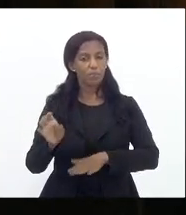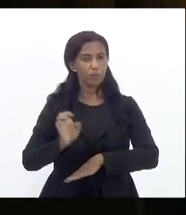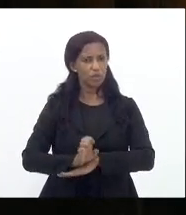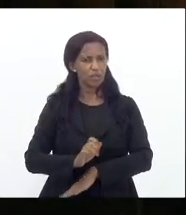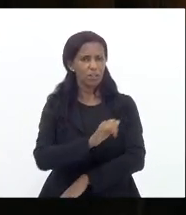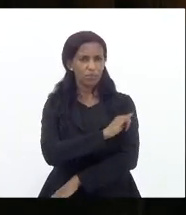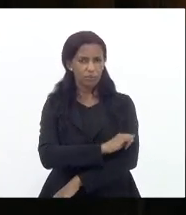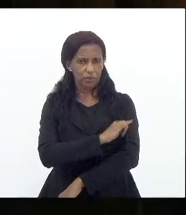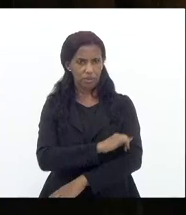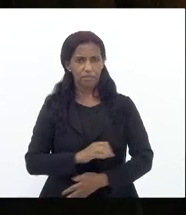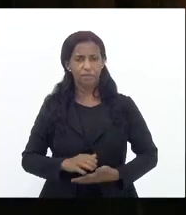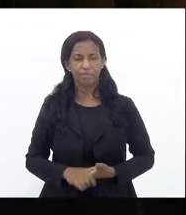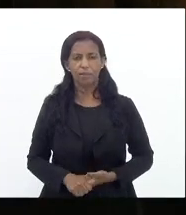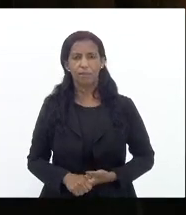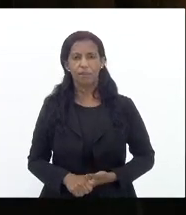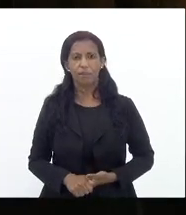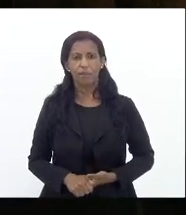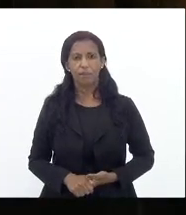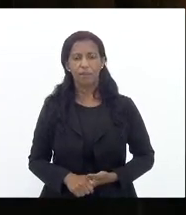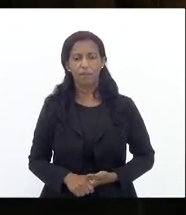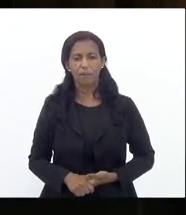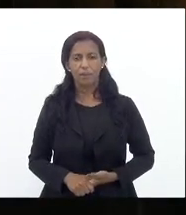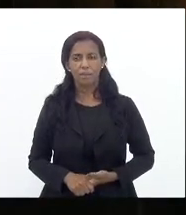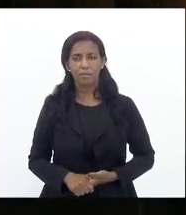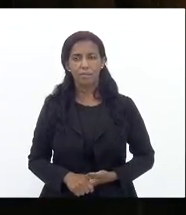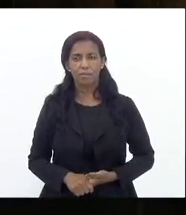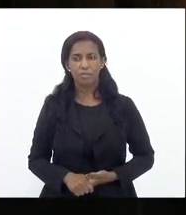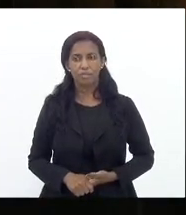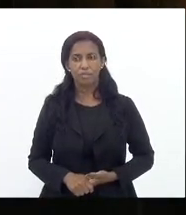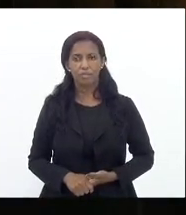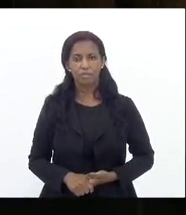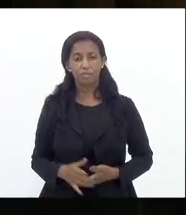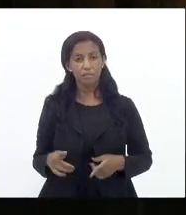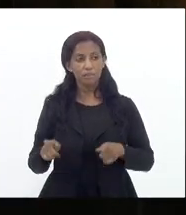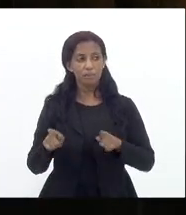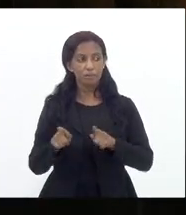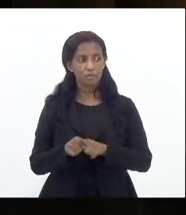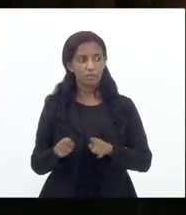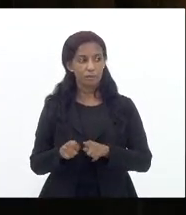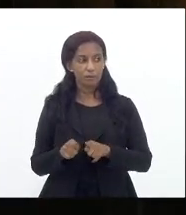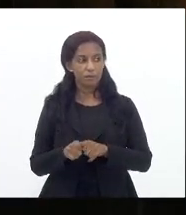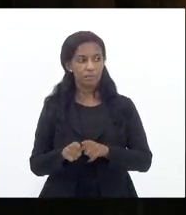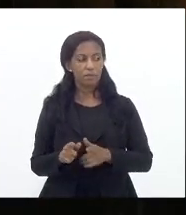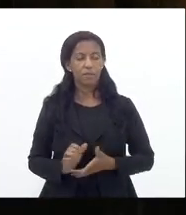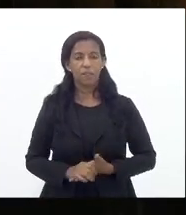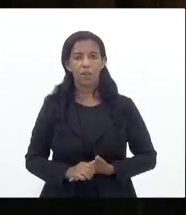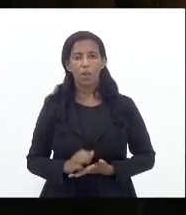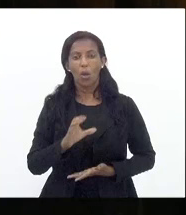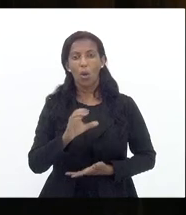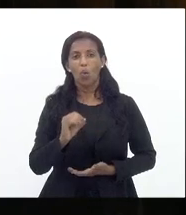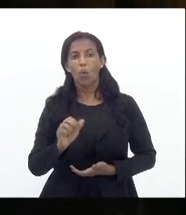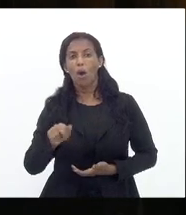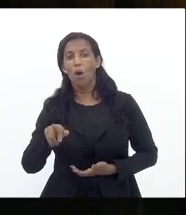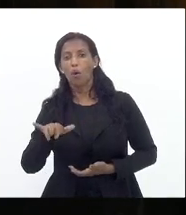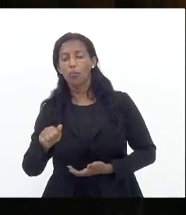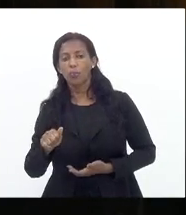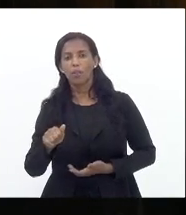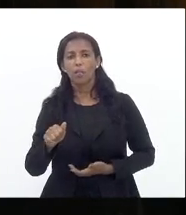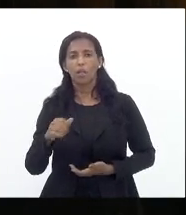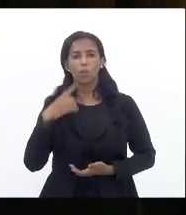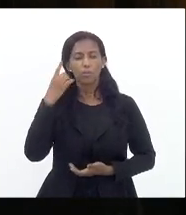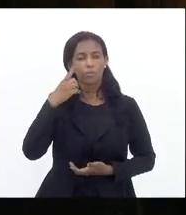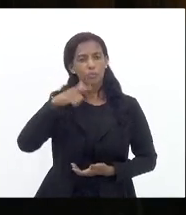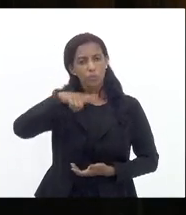Janeiro tanto é que também em coautoria com o deputado Luiz